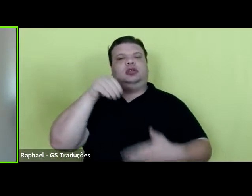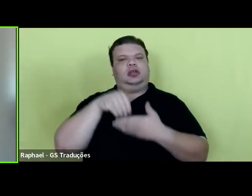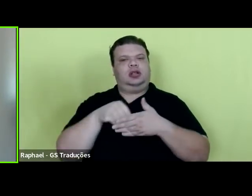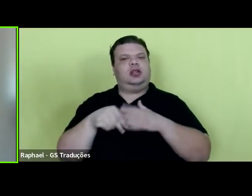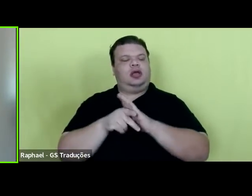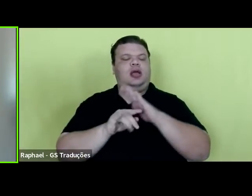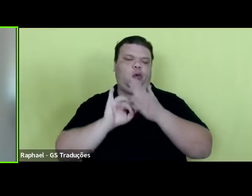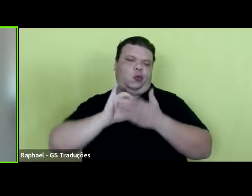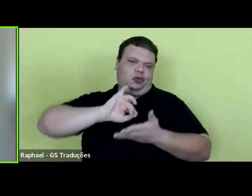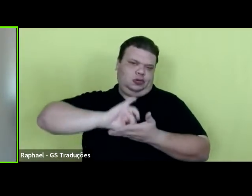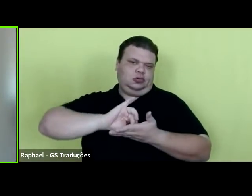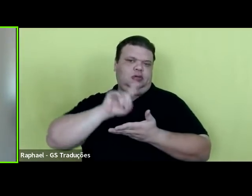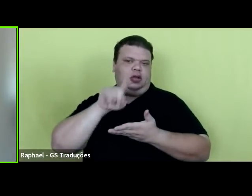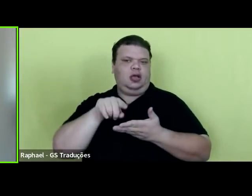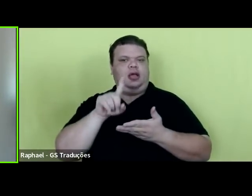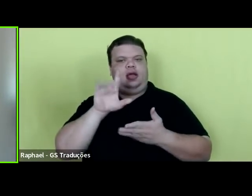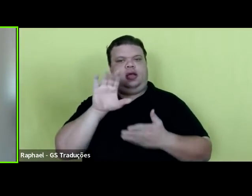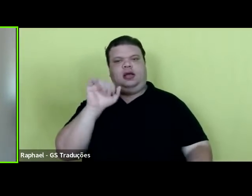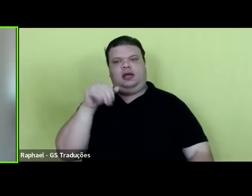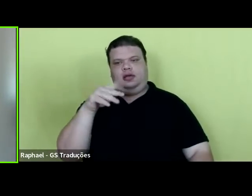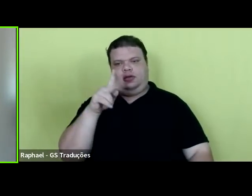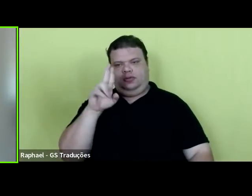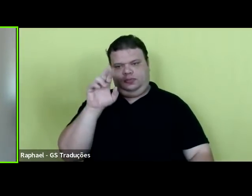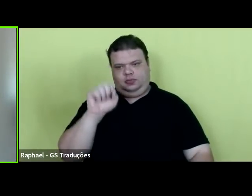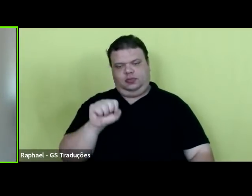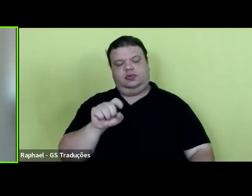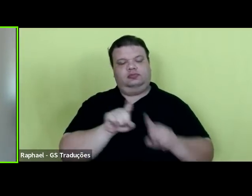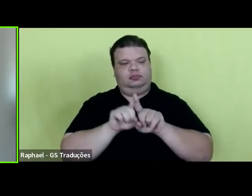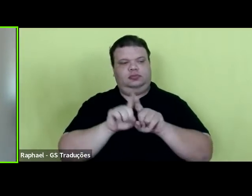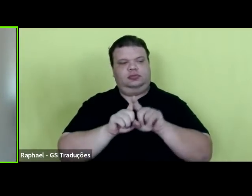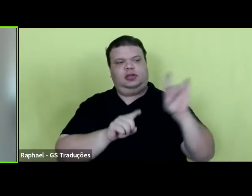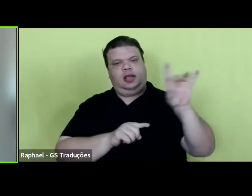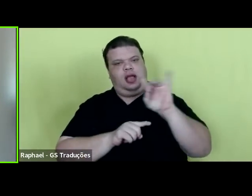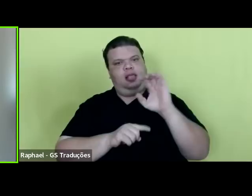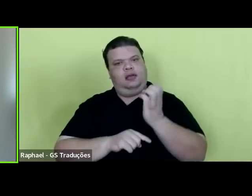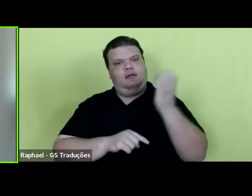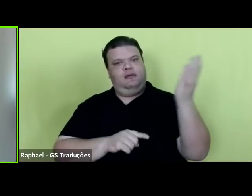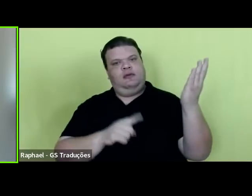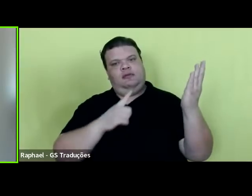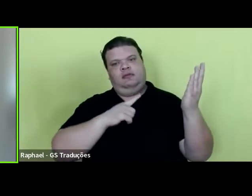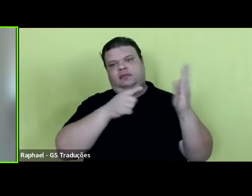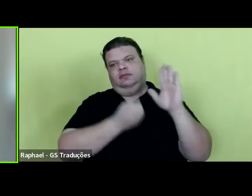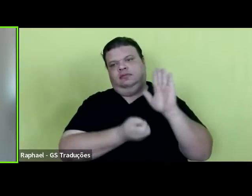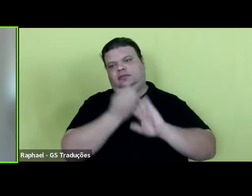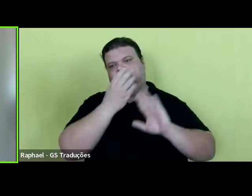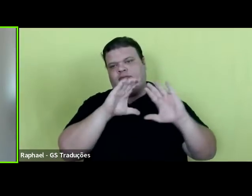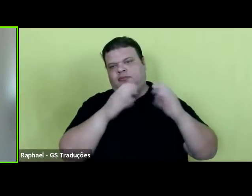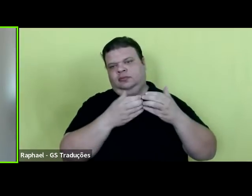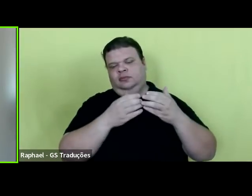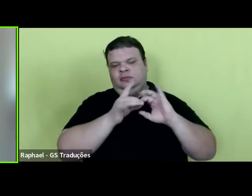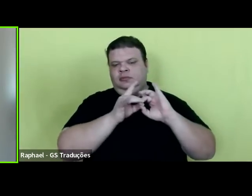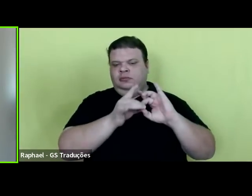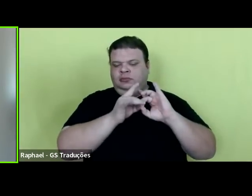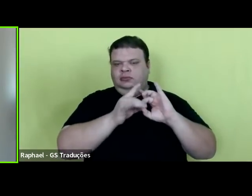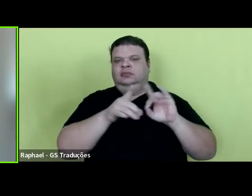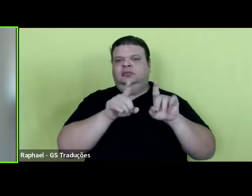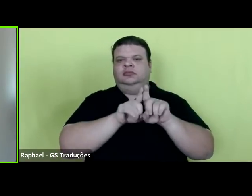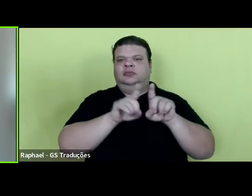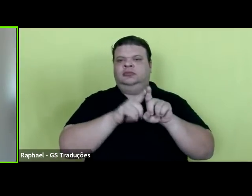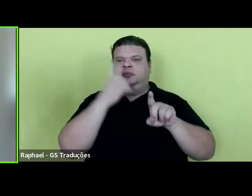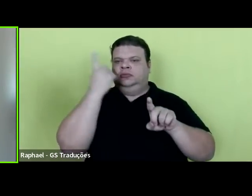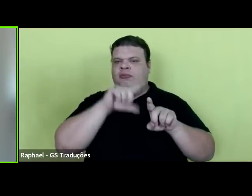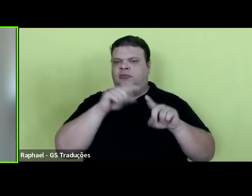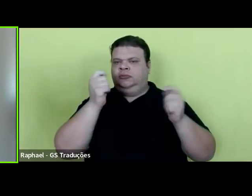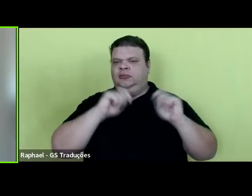unidade do campus, como também das unidades de fora, que constituem um grupo coeso que nos ajuda muito